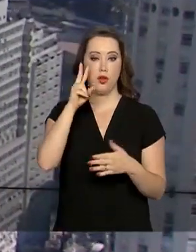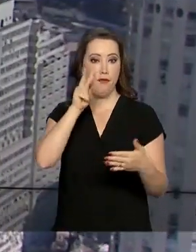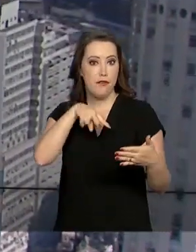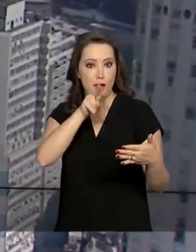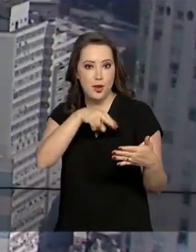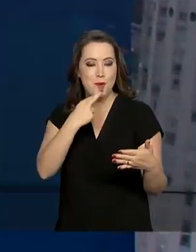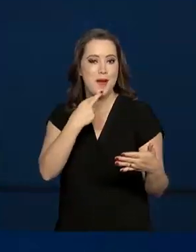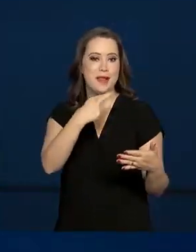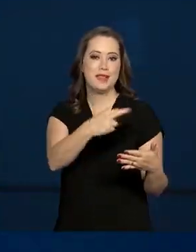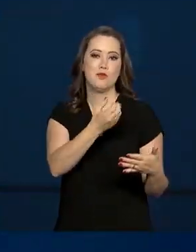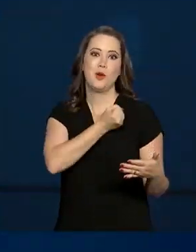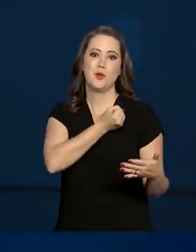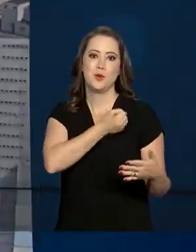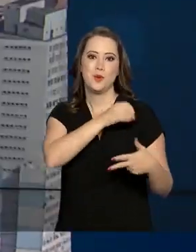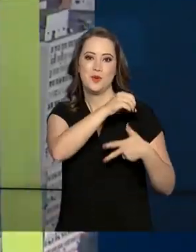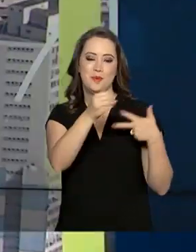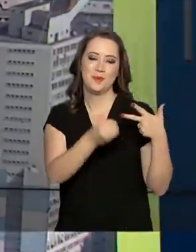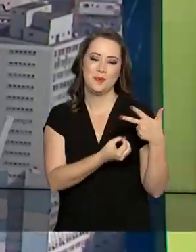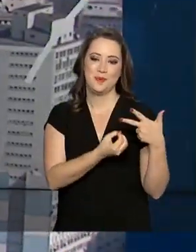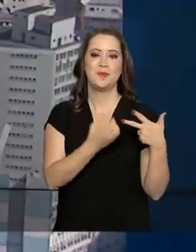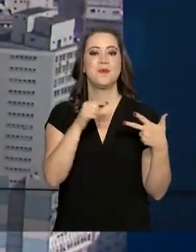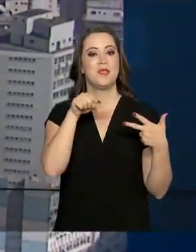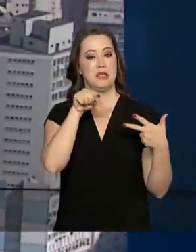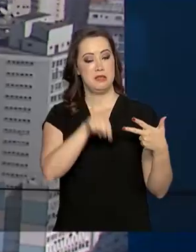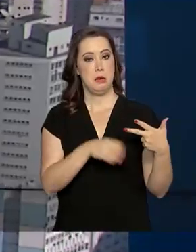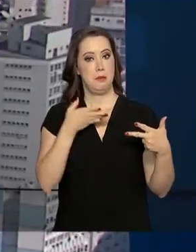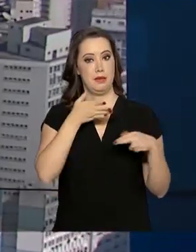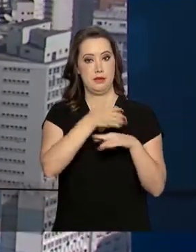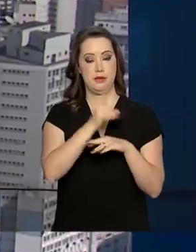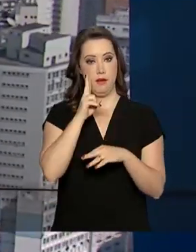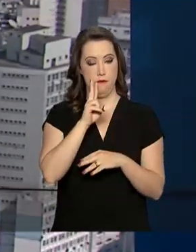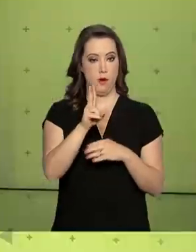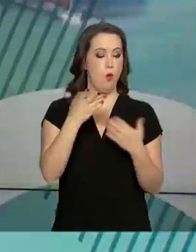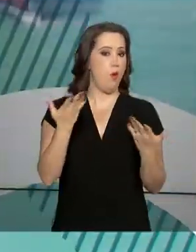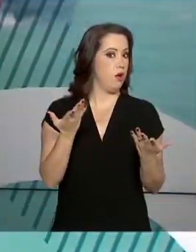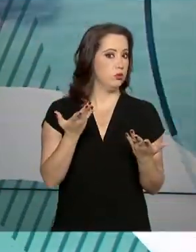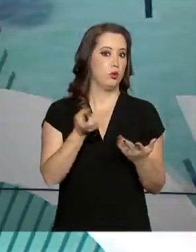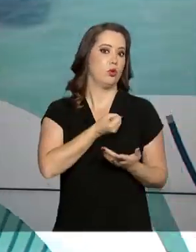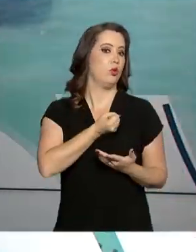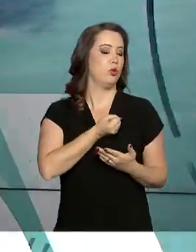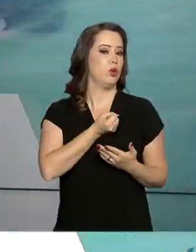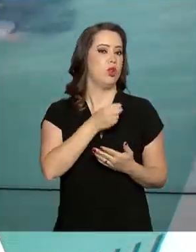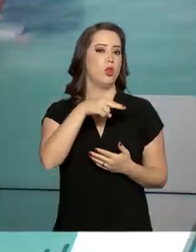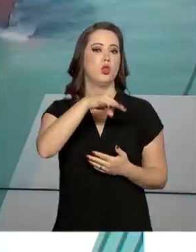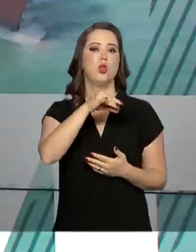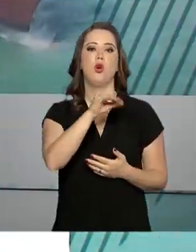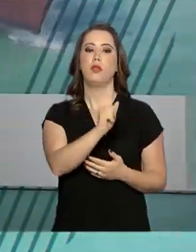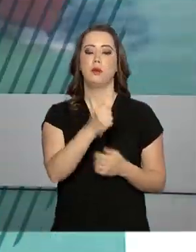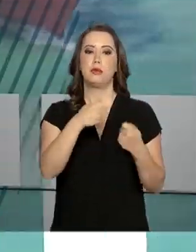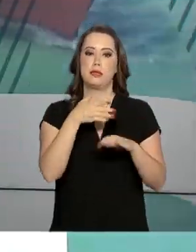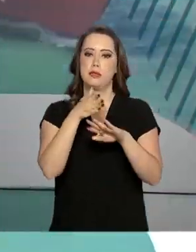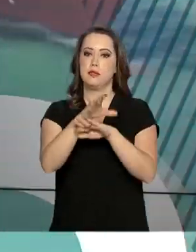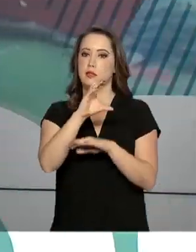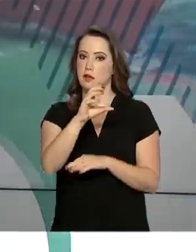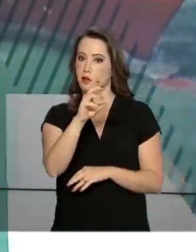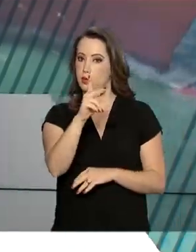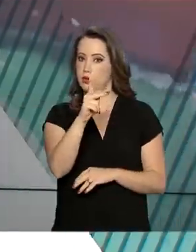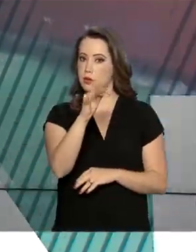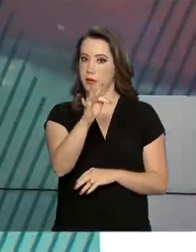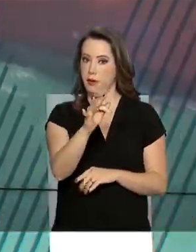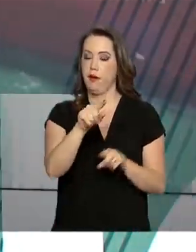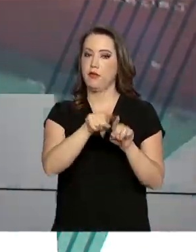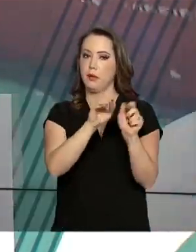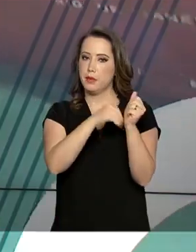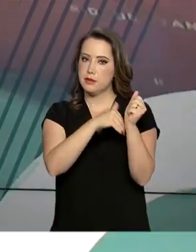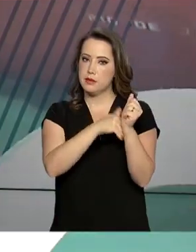visualizaram as notas do Enem 2019. Para acessar os resultados, é necessário fazer login com o CPF e senha no